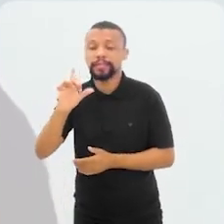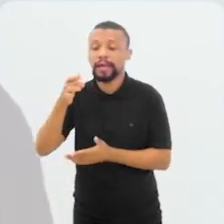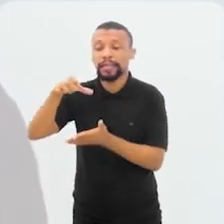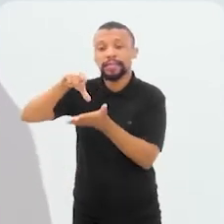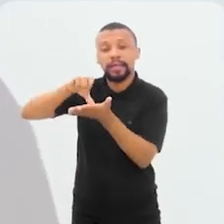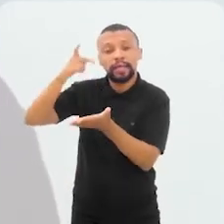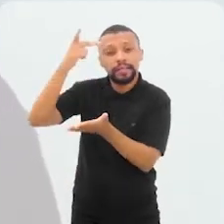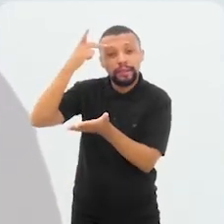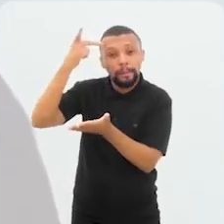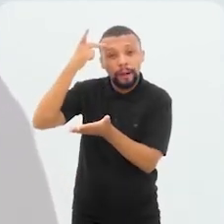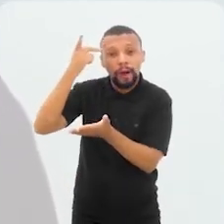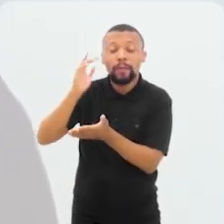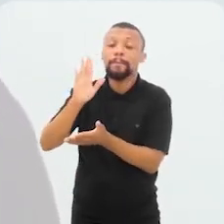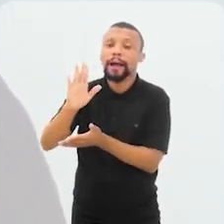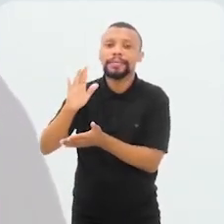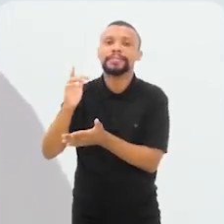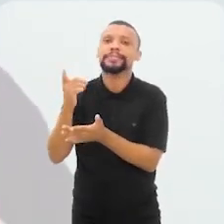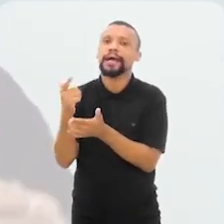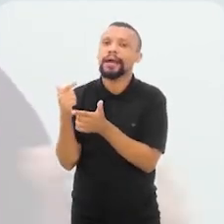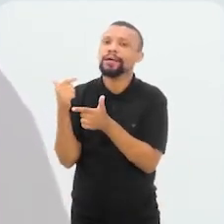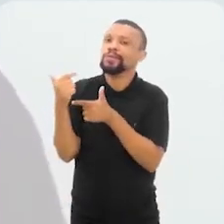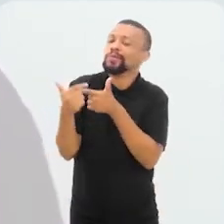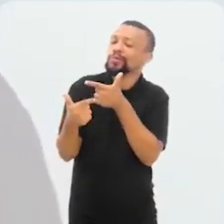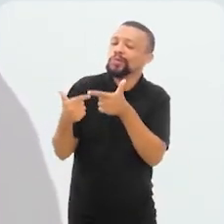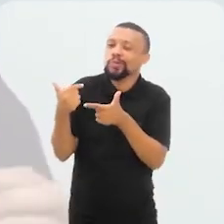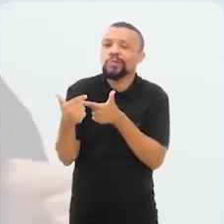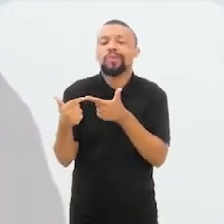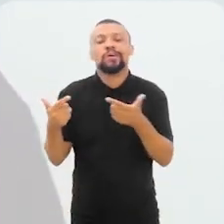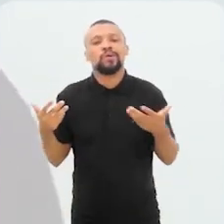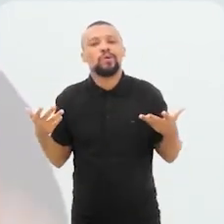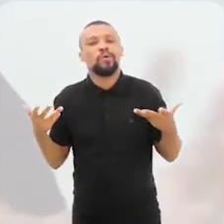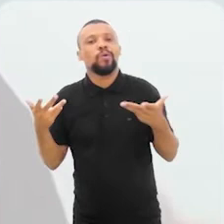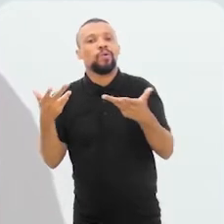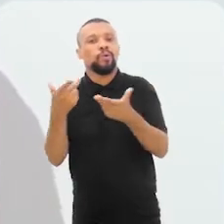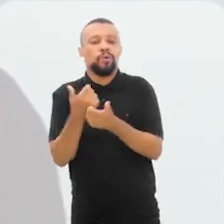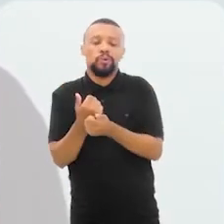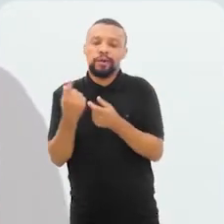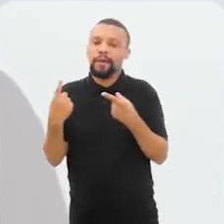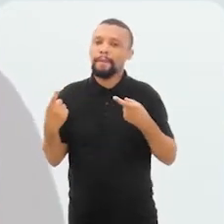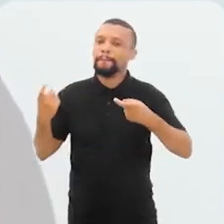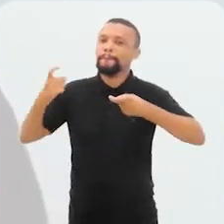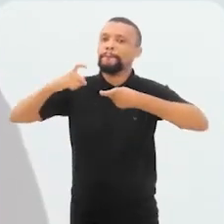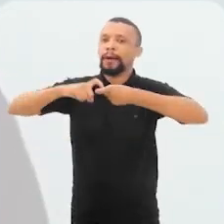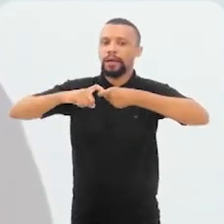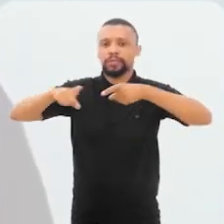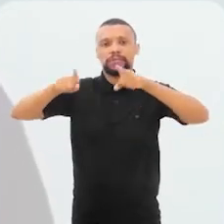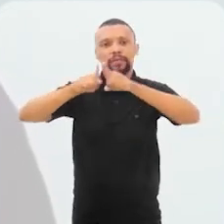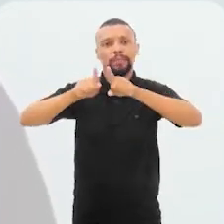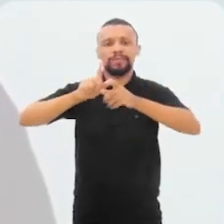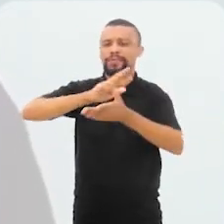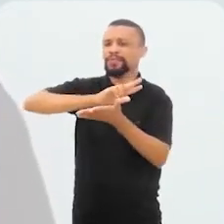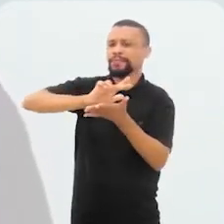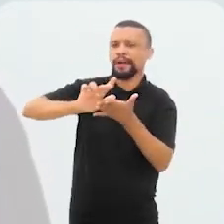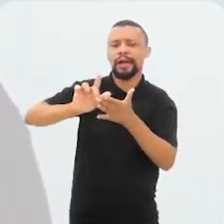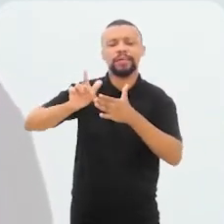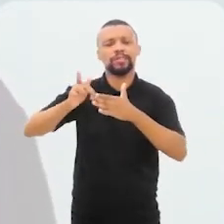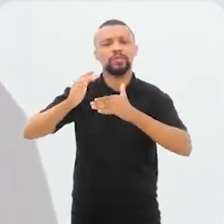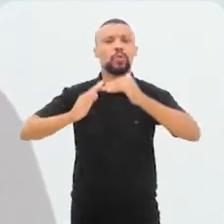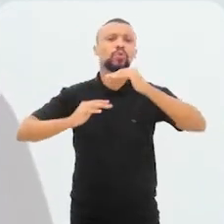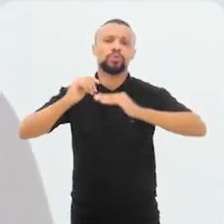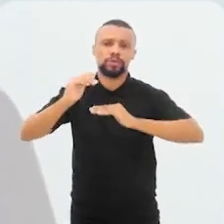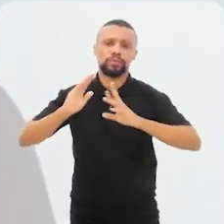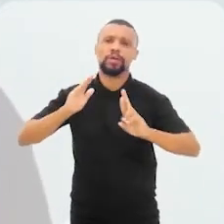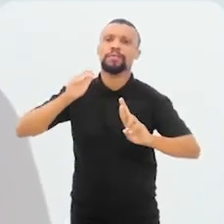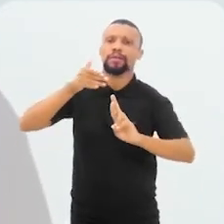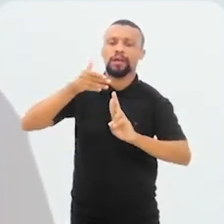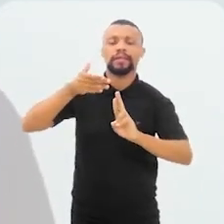está sediada em São Paulo, mas que está na boca e é parte também de várias construções que são referência